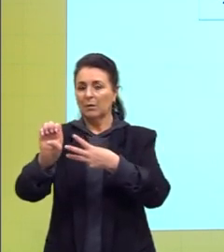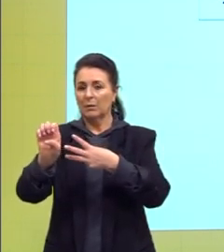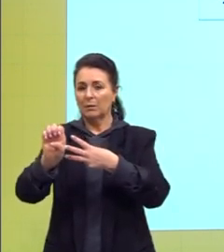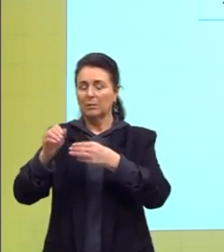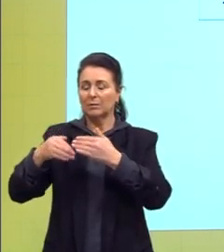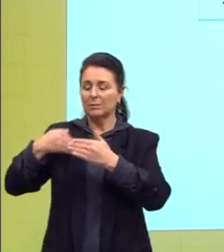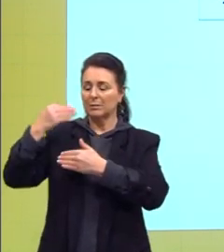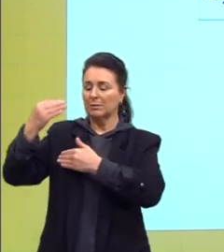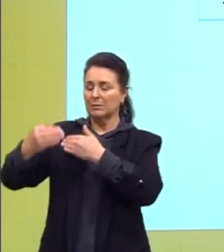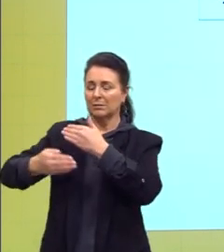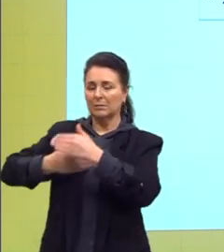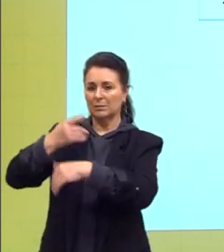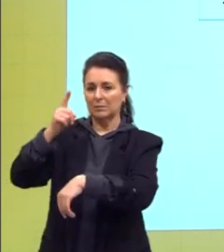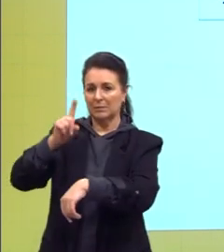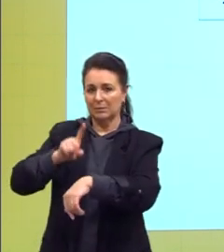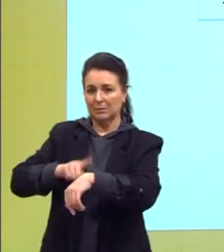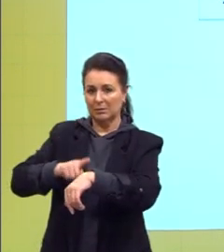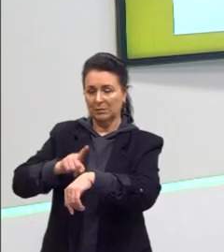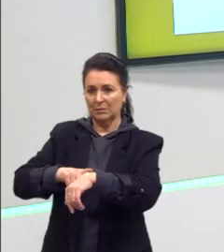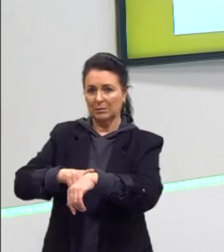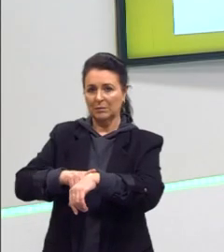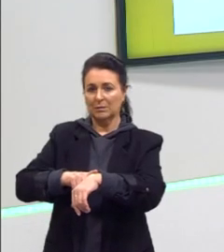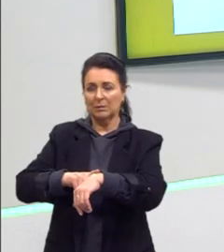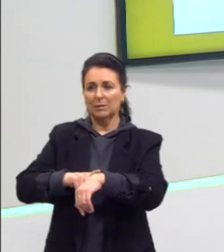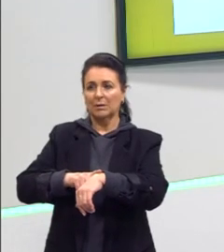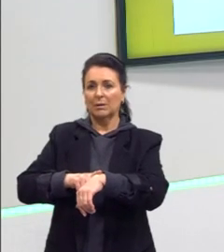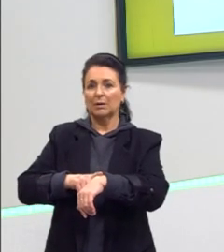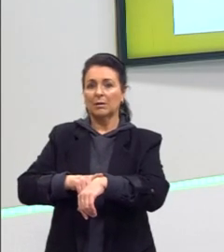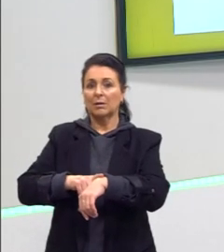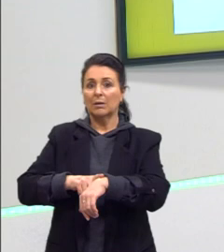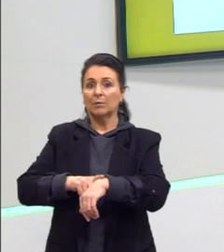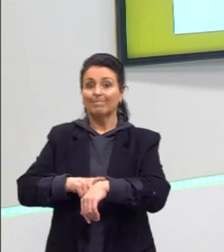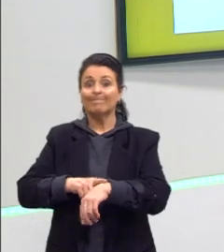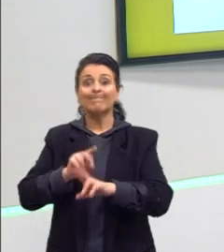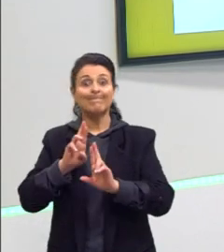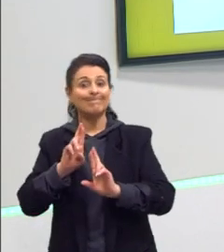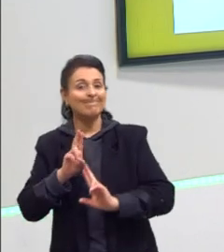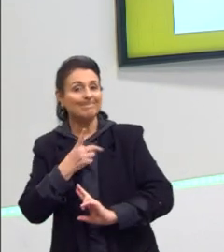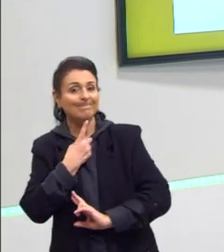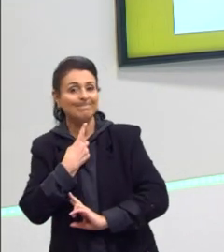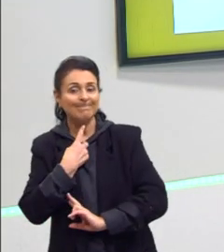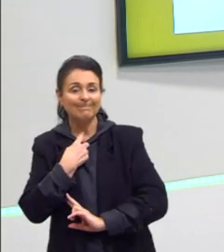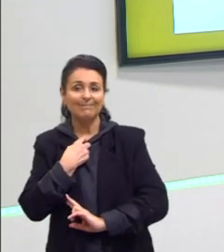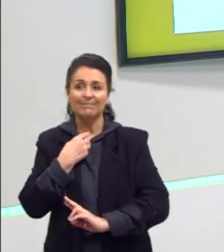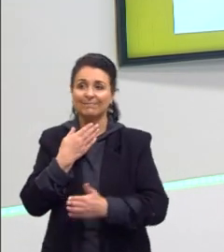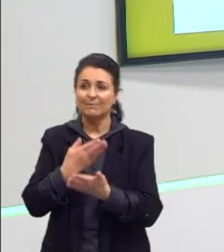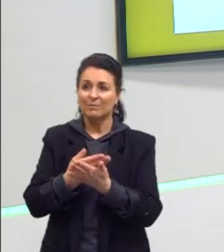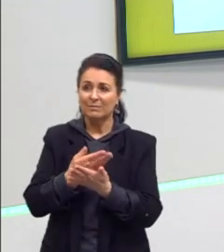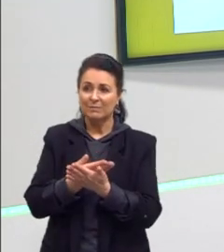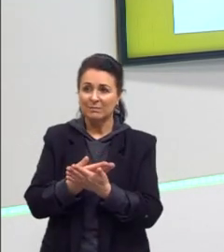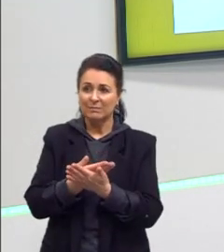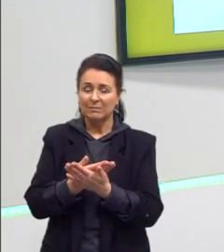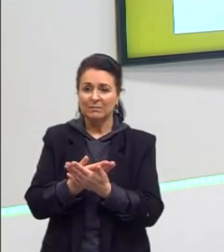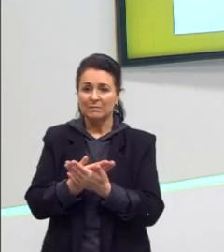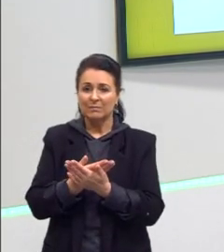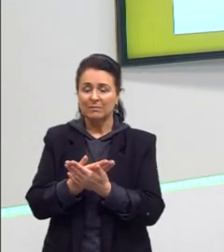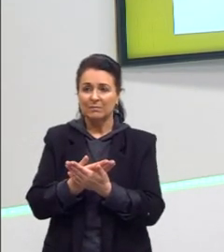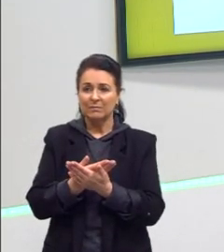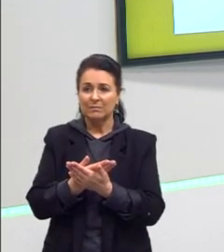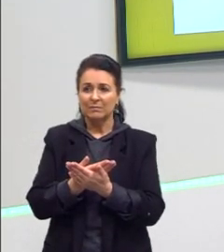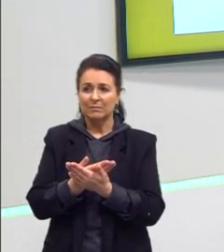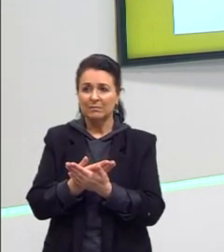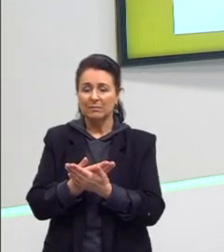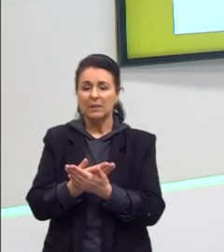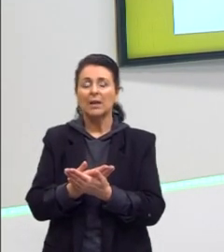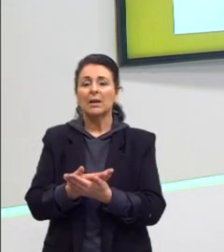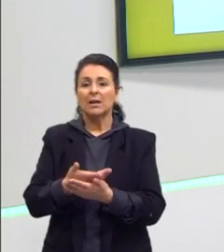longo do tempo? Gente, espero que vocês tenham gostado da aula, espero de coração que vocês tenham gostado da aula,